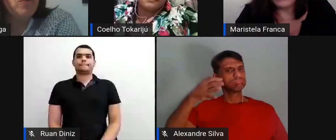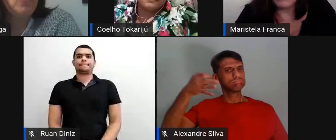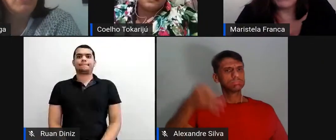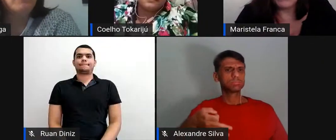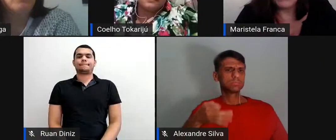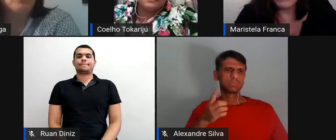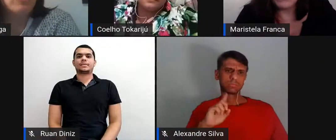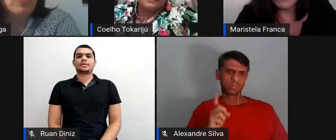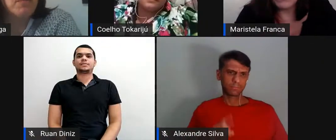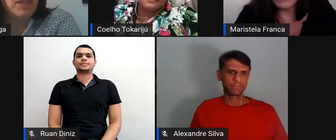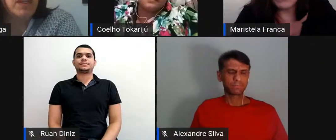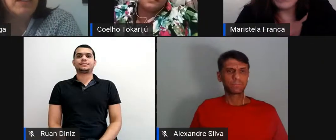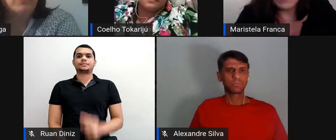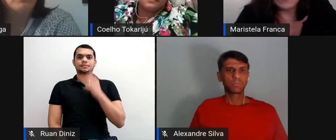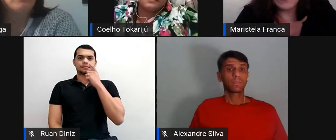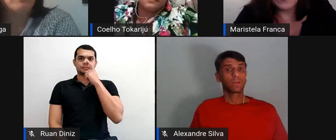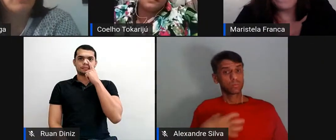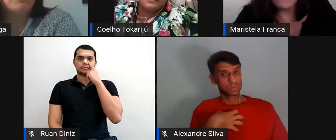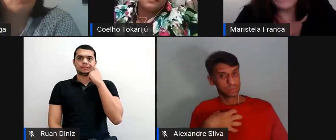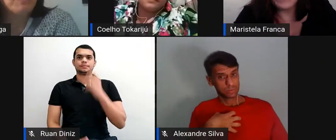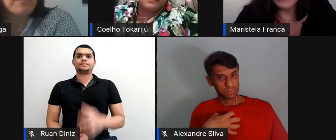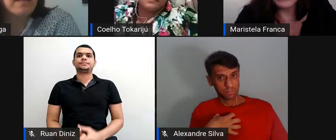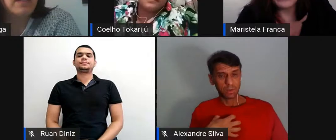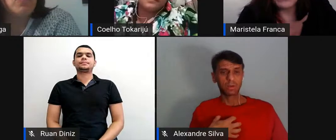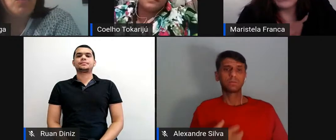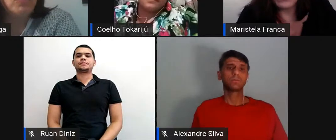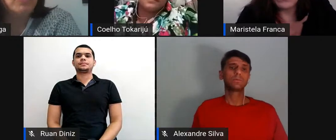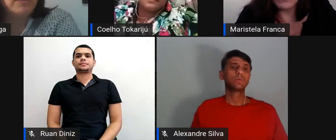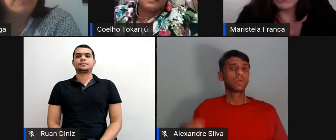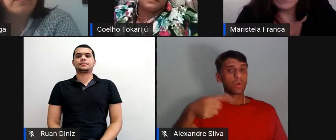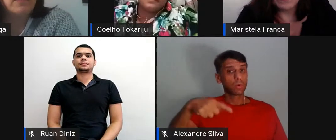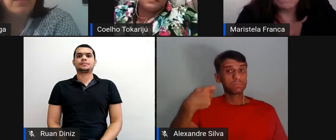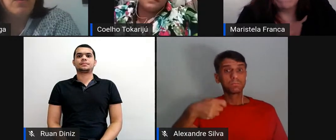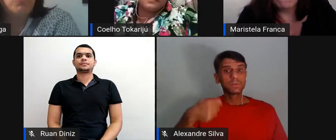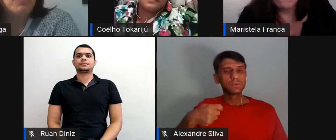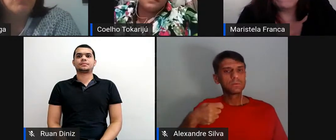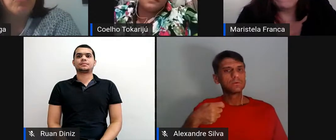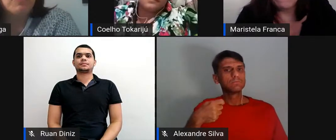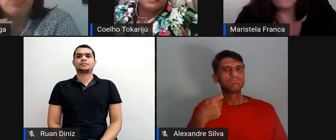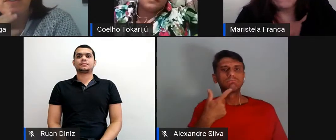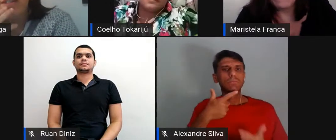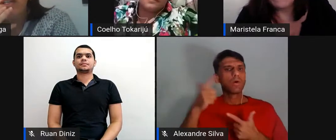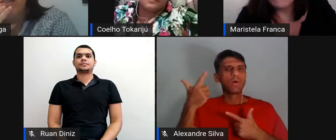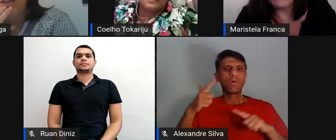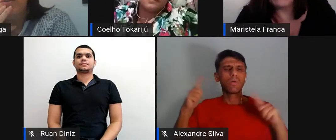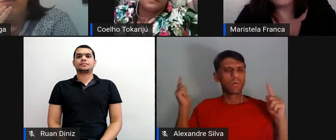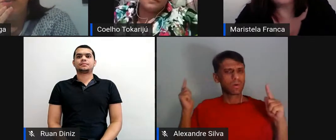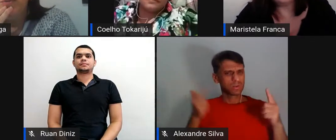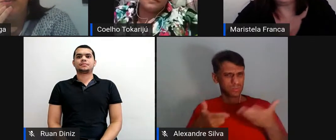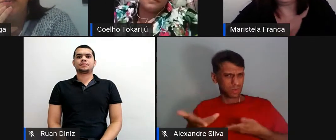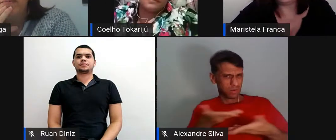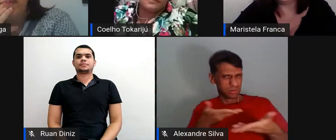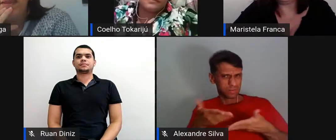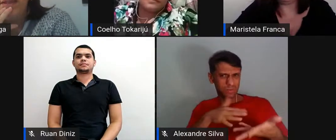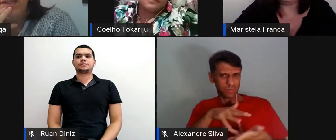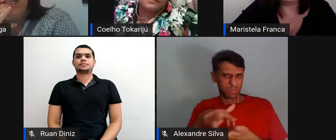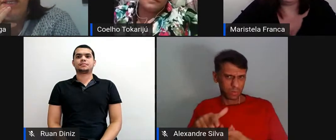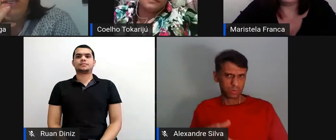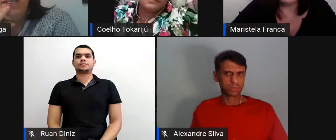As impressões, os sentimentos, né? A gente precisa ter outras formas de se relacionar com o mundo.